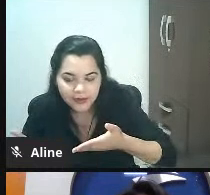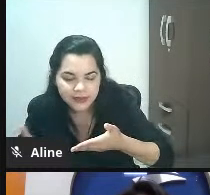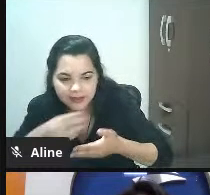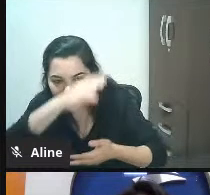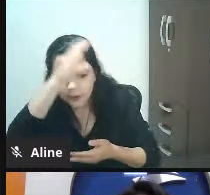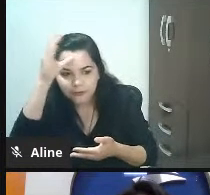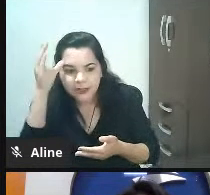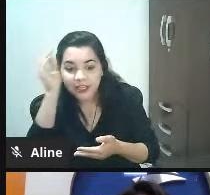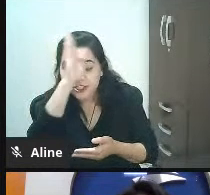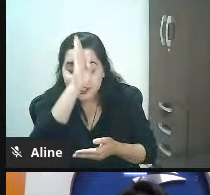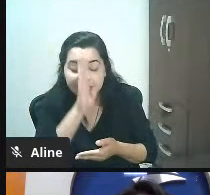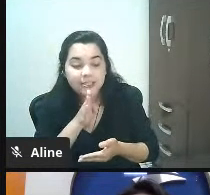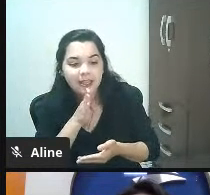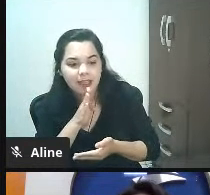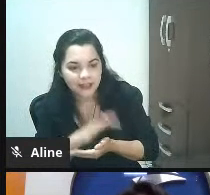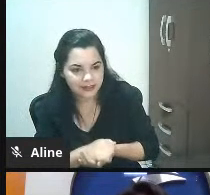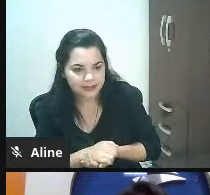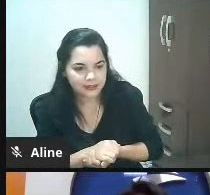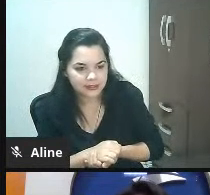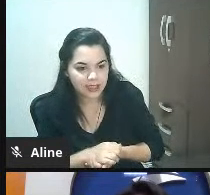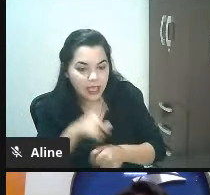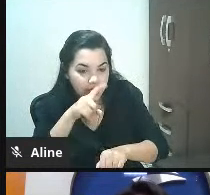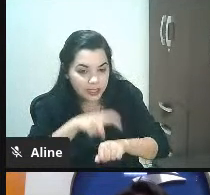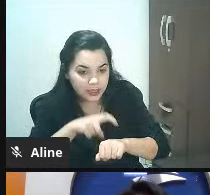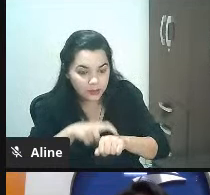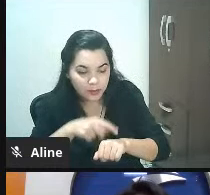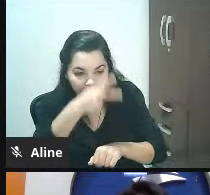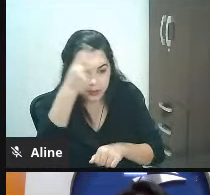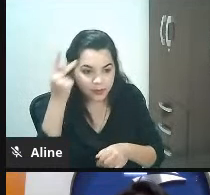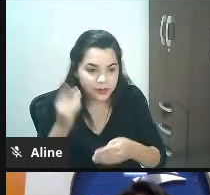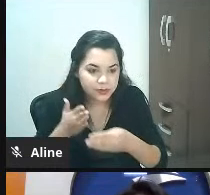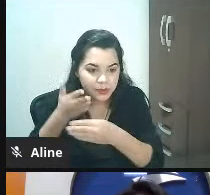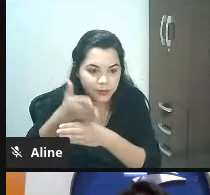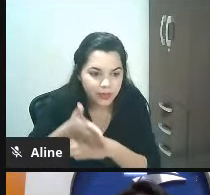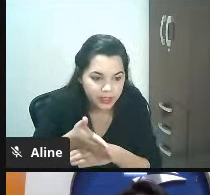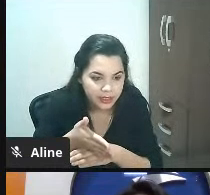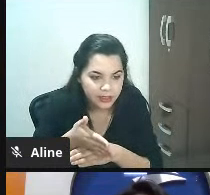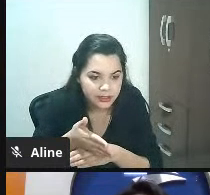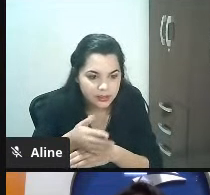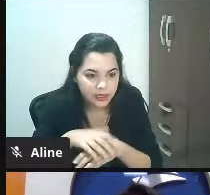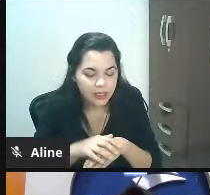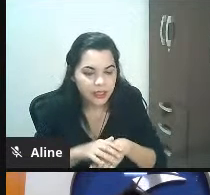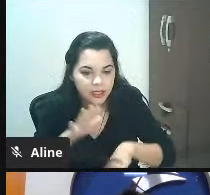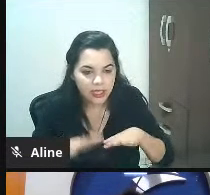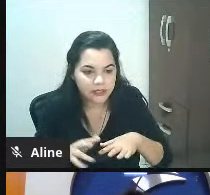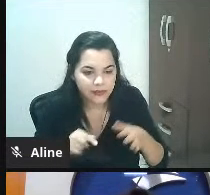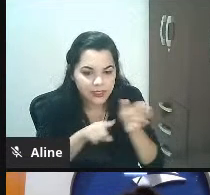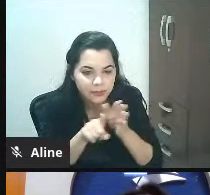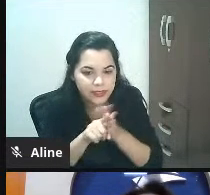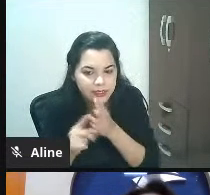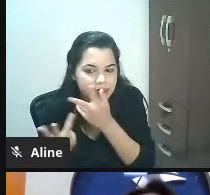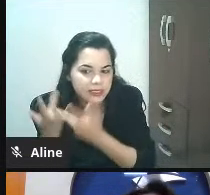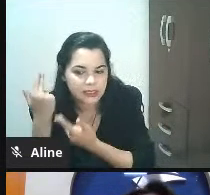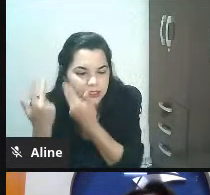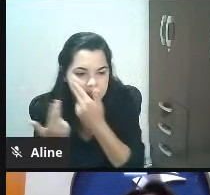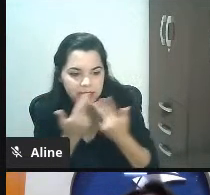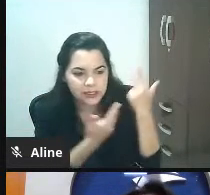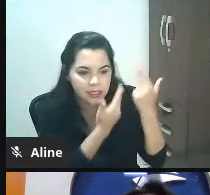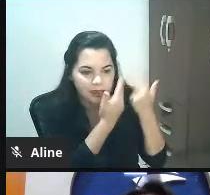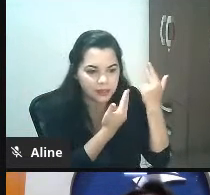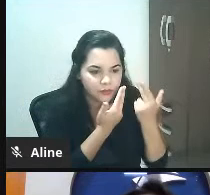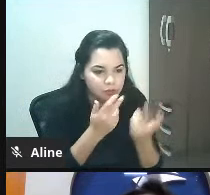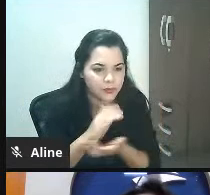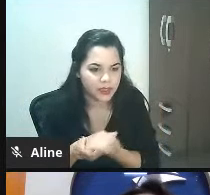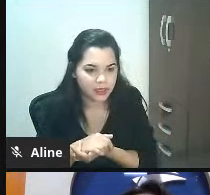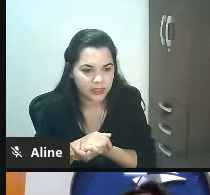conta lá no Google meu negócio porque quando alguém entra lá e coloca assim por exemplo salão de beleza no Google ele vai procurar o Google meu negócio dos